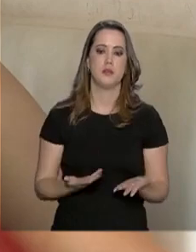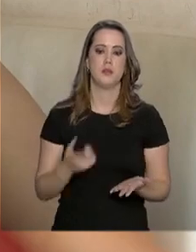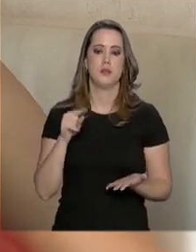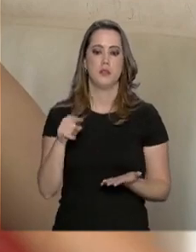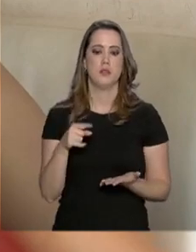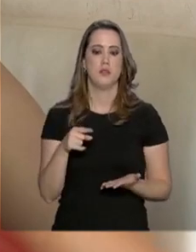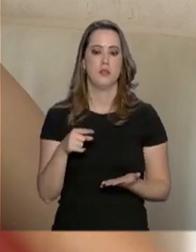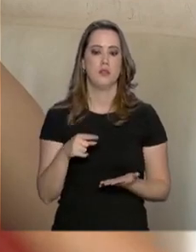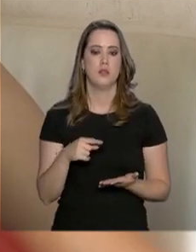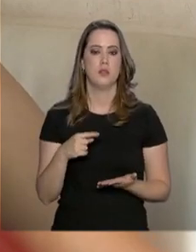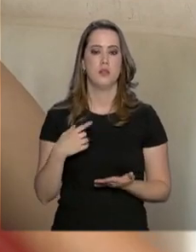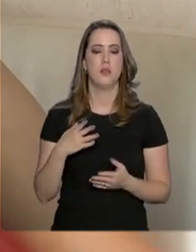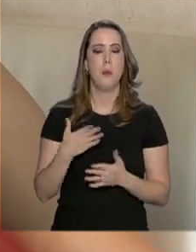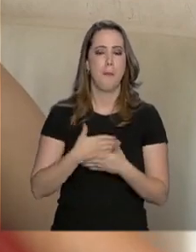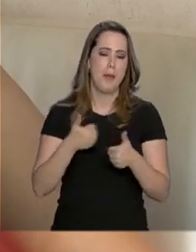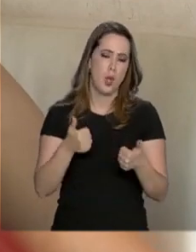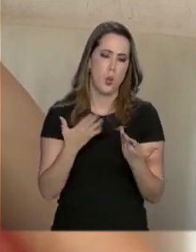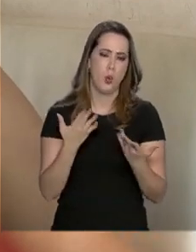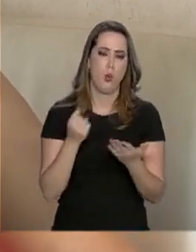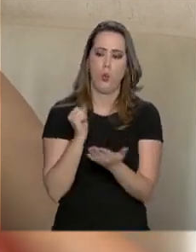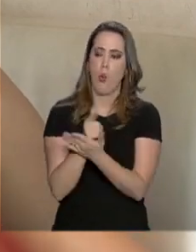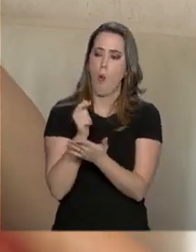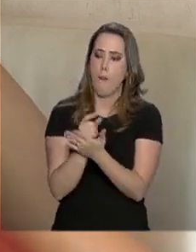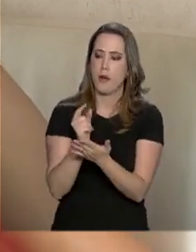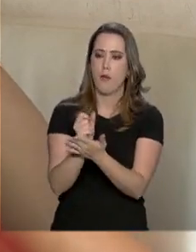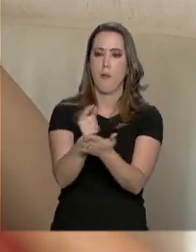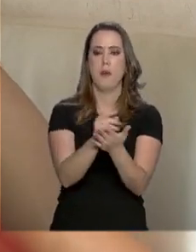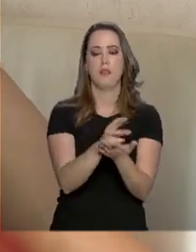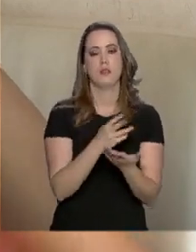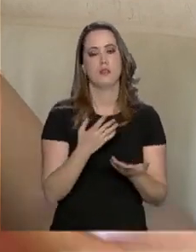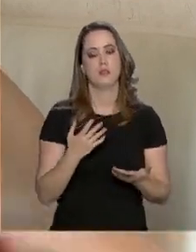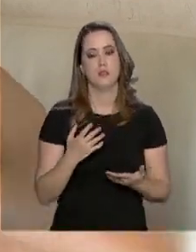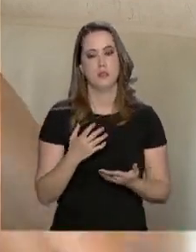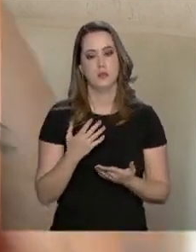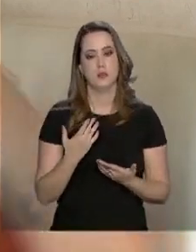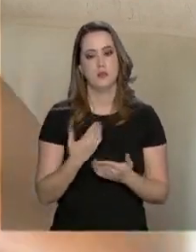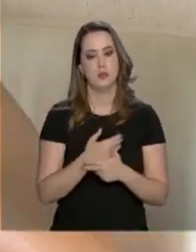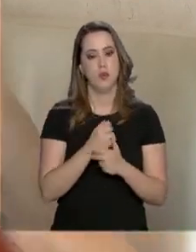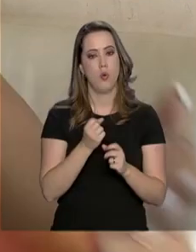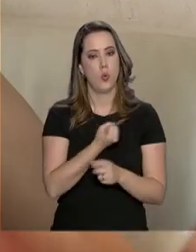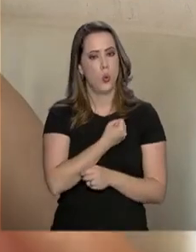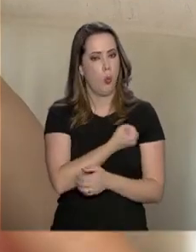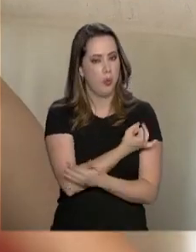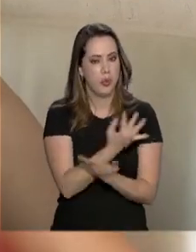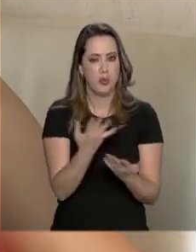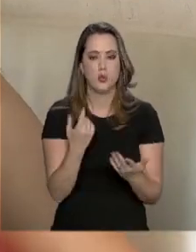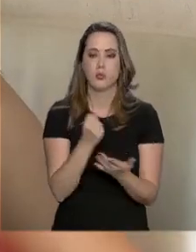viabiliza muito mais a quantidade de produtos que a gente vai adquirir.